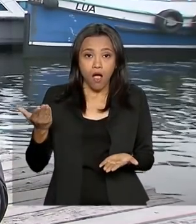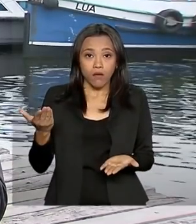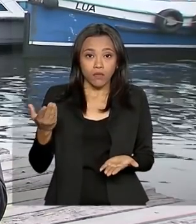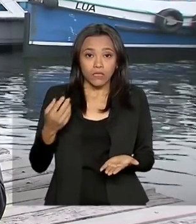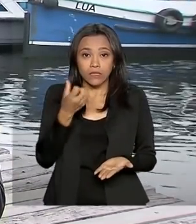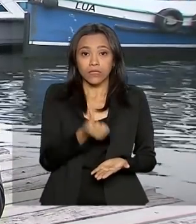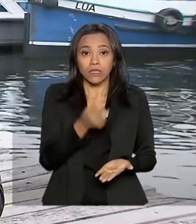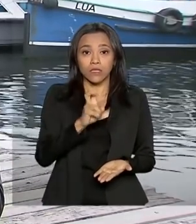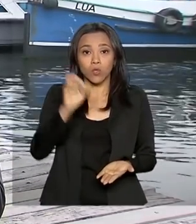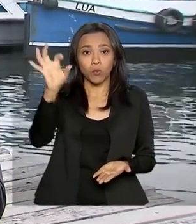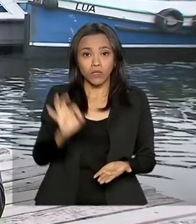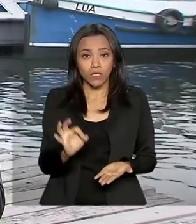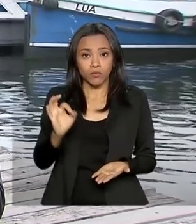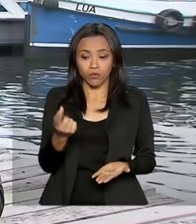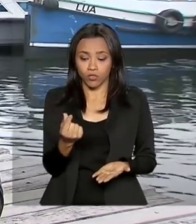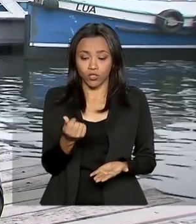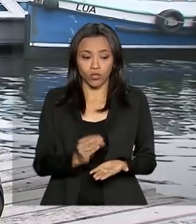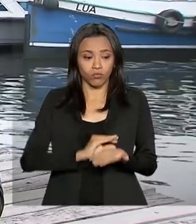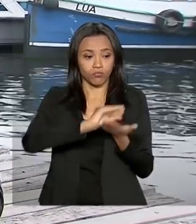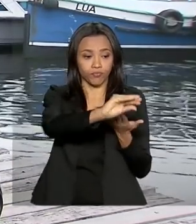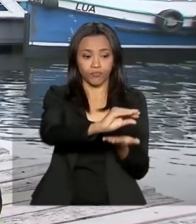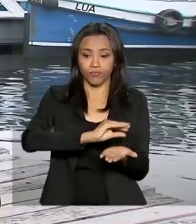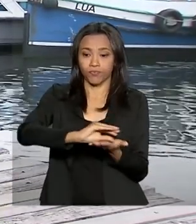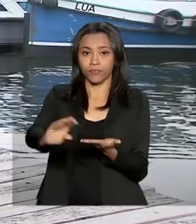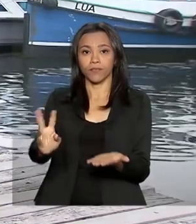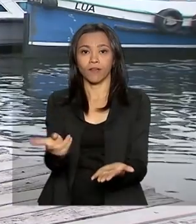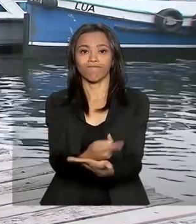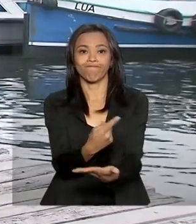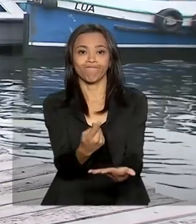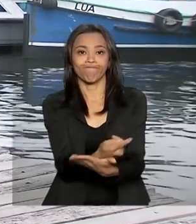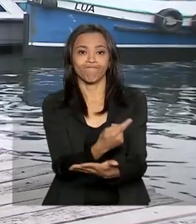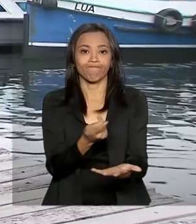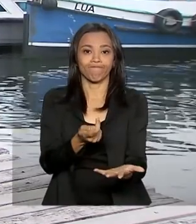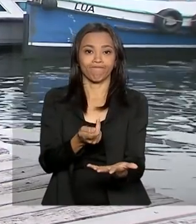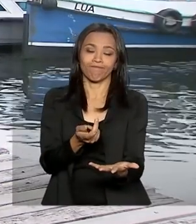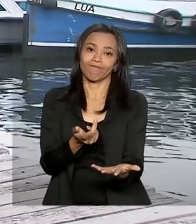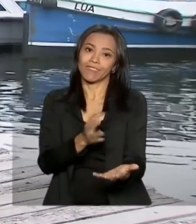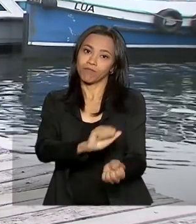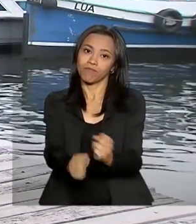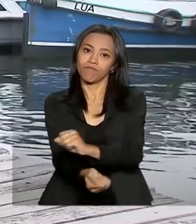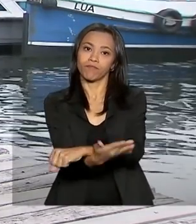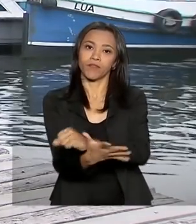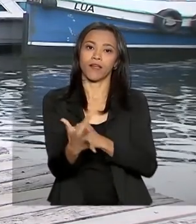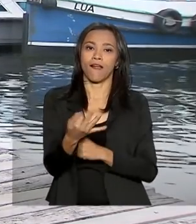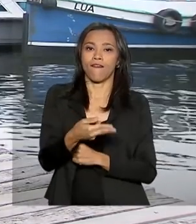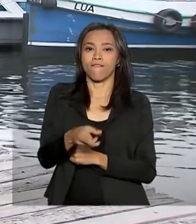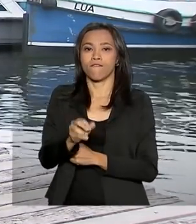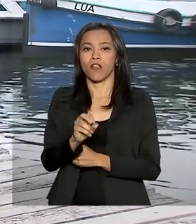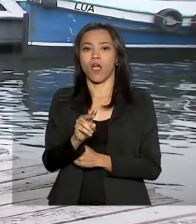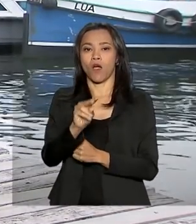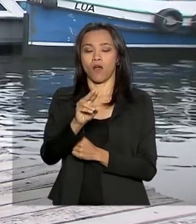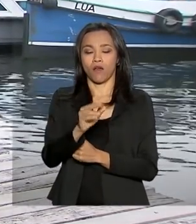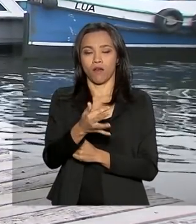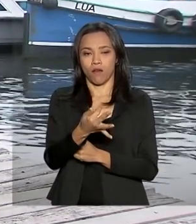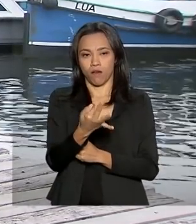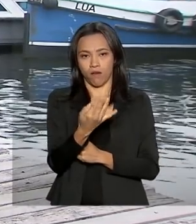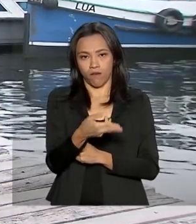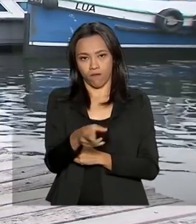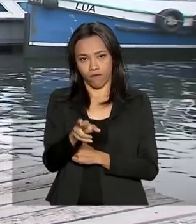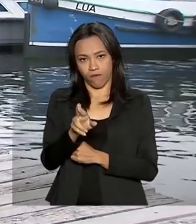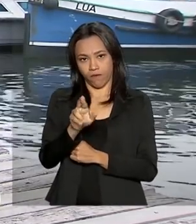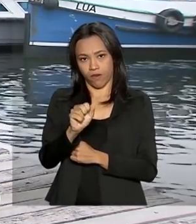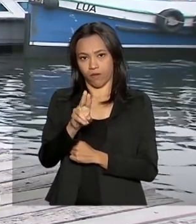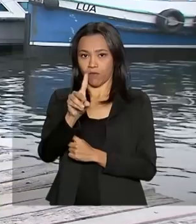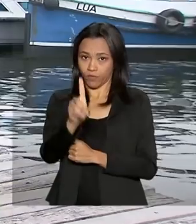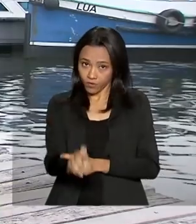dos benefícios concedidos podem conter alguma irregularidade. E das fraudes já descobertas, dois casos que chamam a atenção.